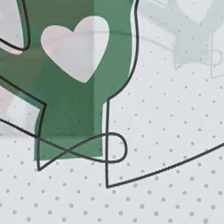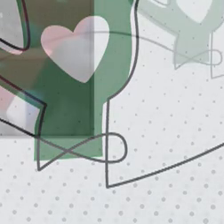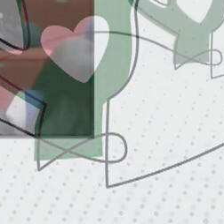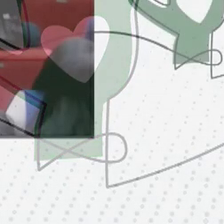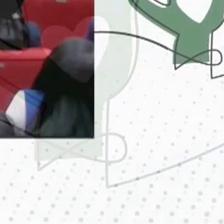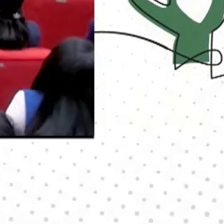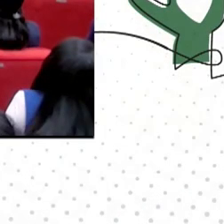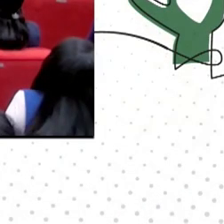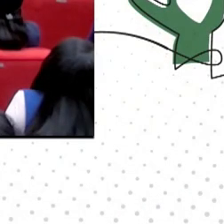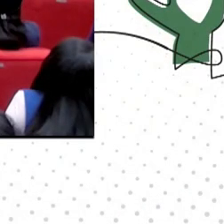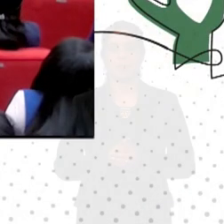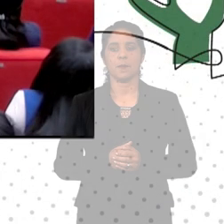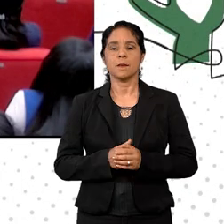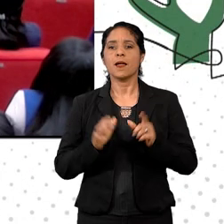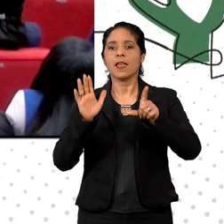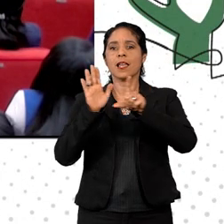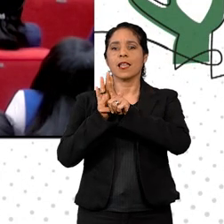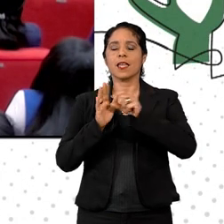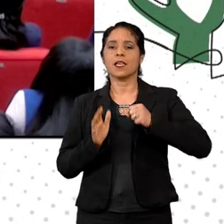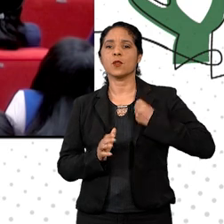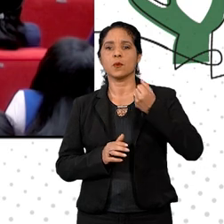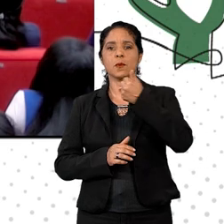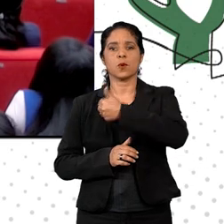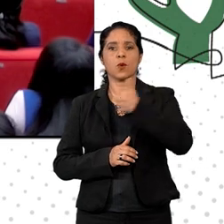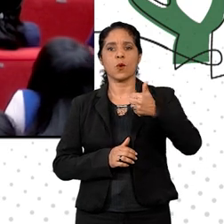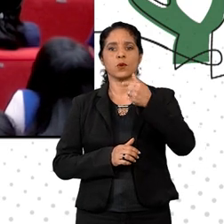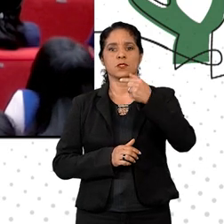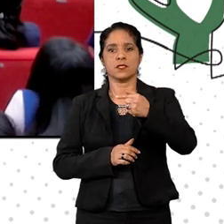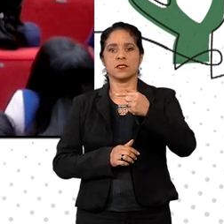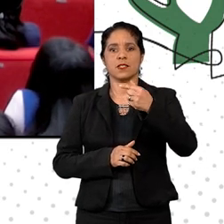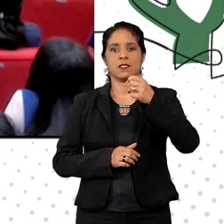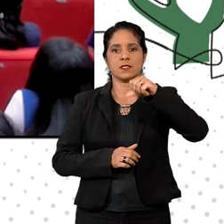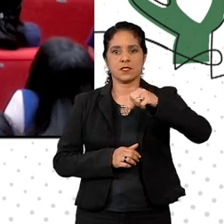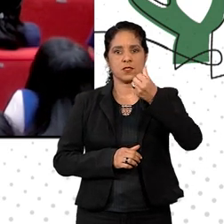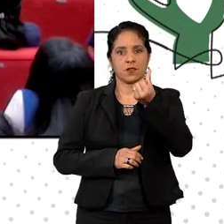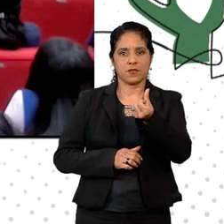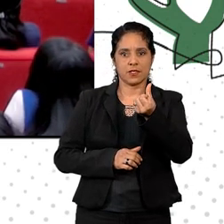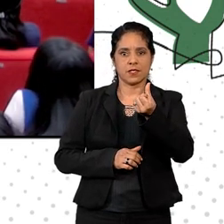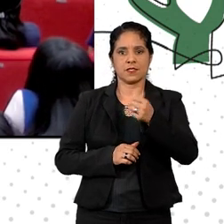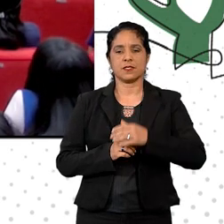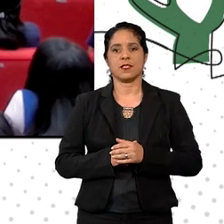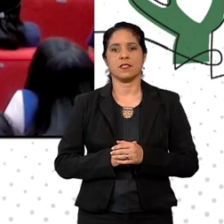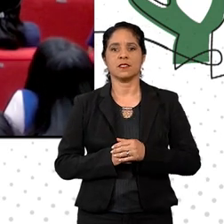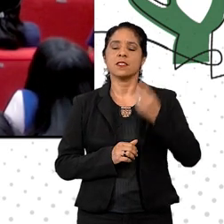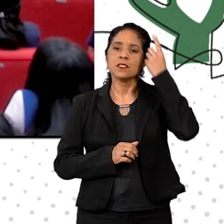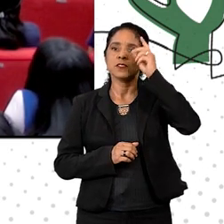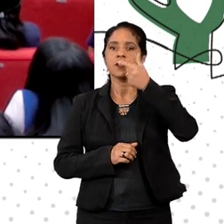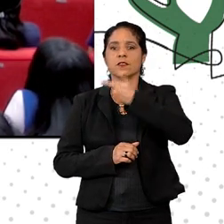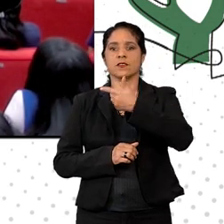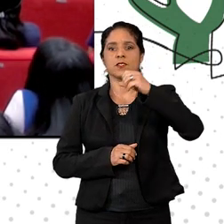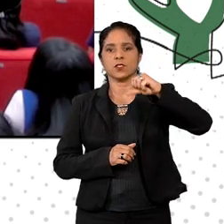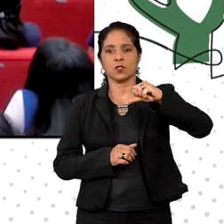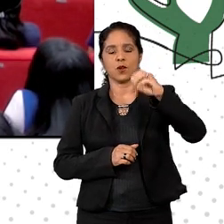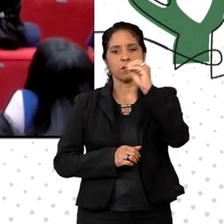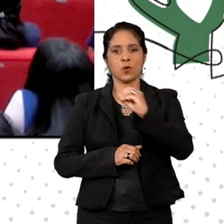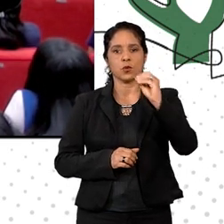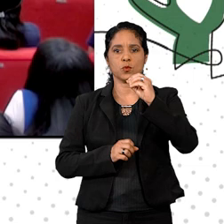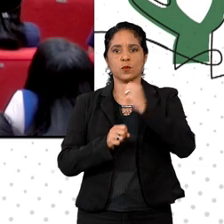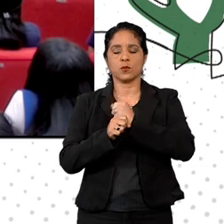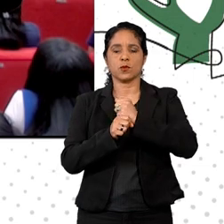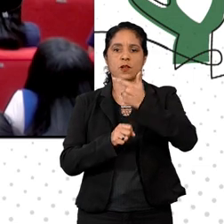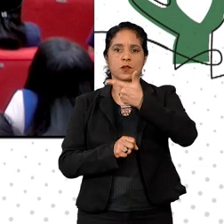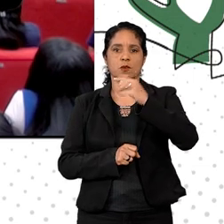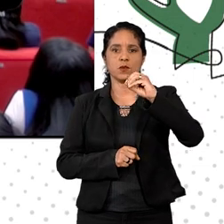Estituída pela Lei nº 11.796, de 29 de outubro de 2008.